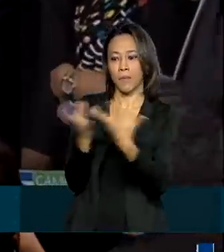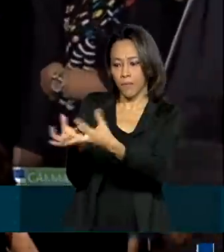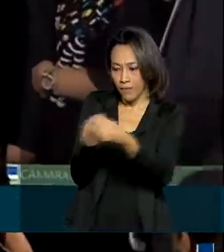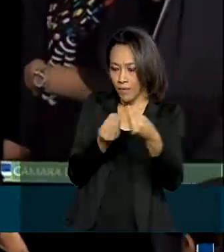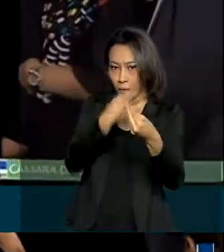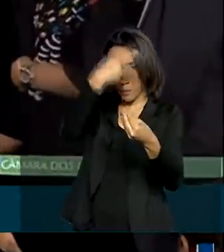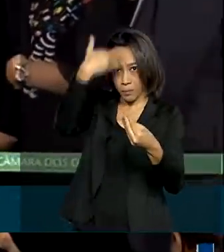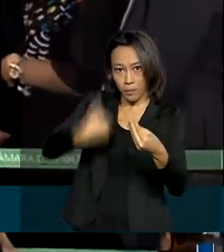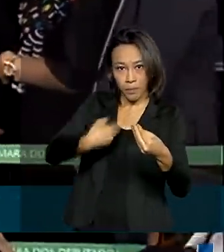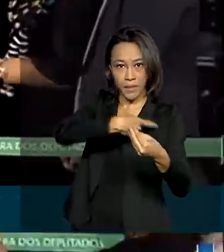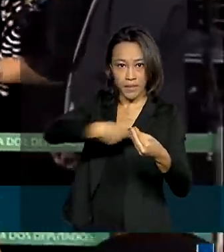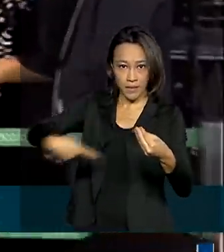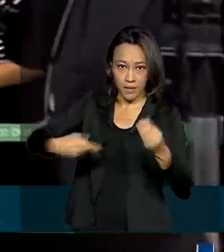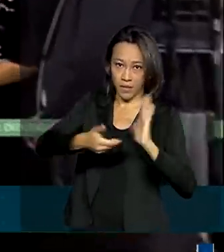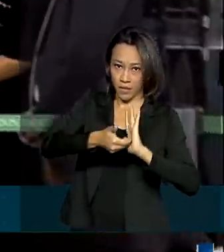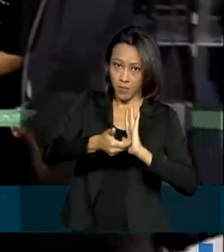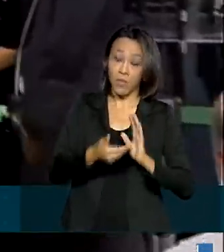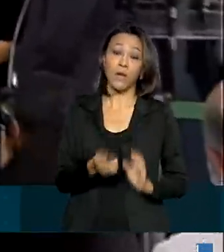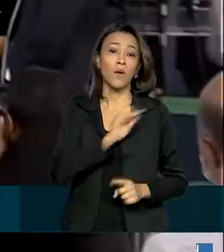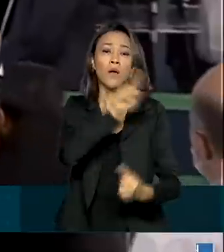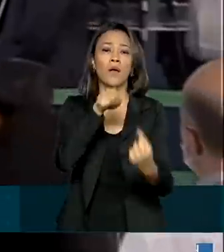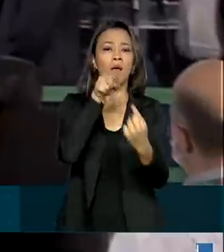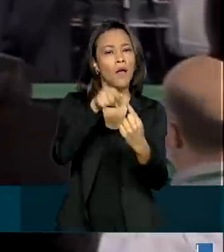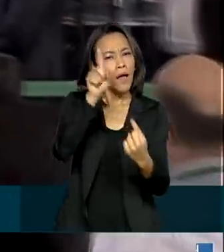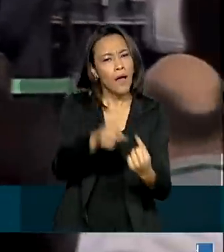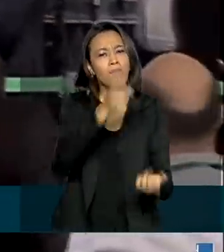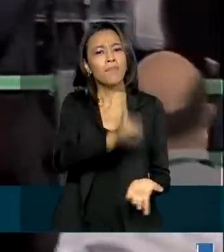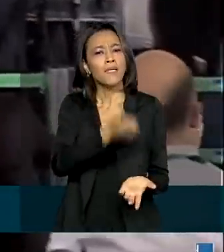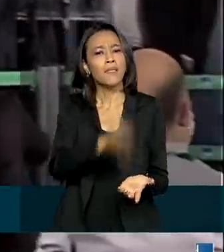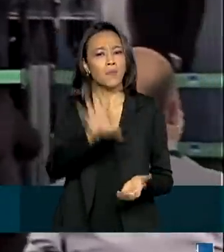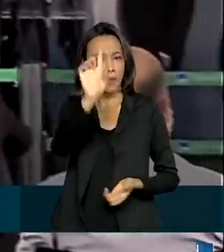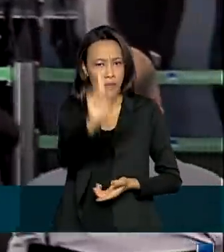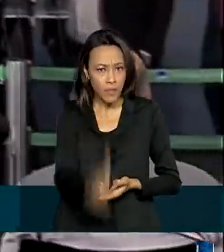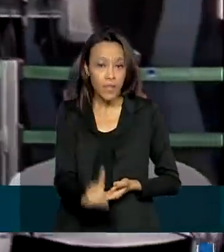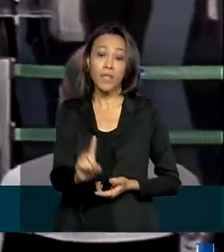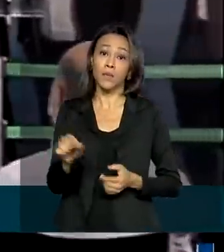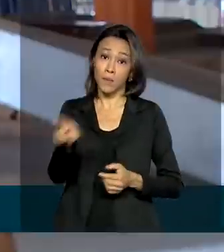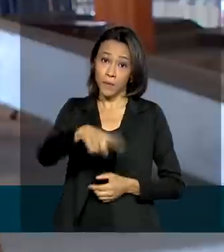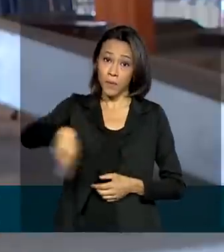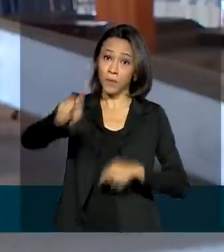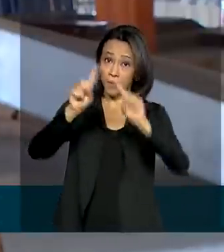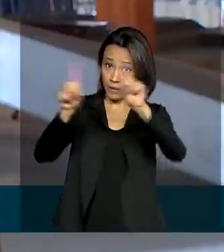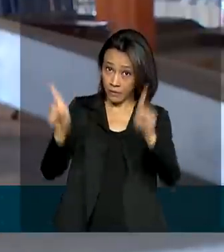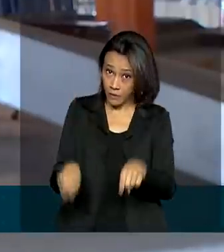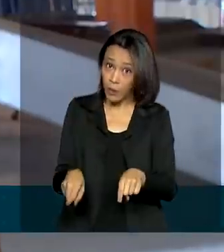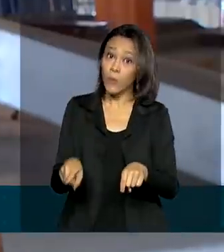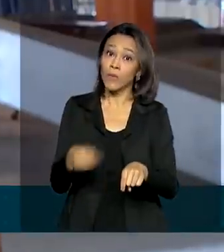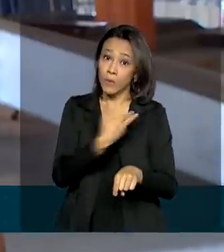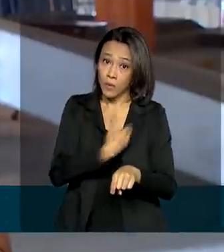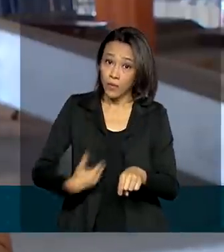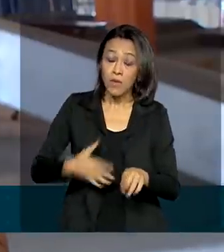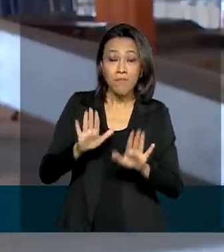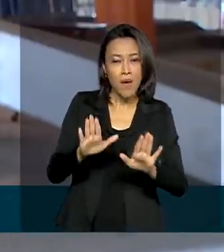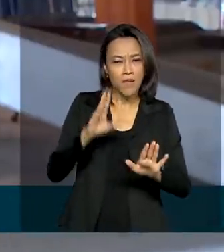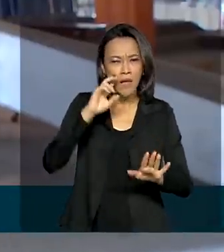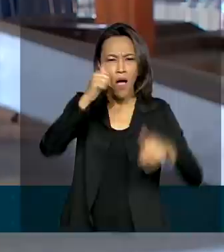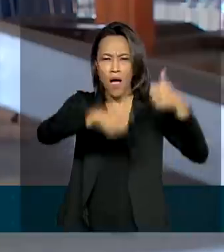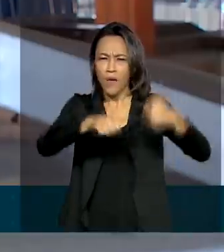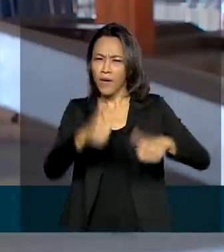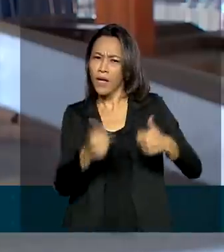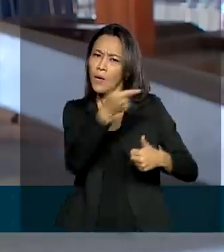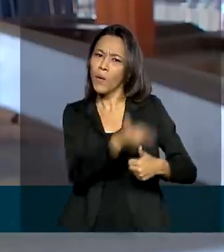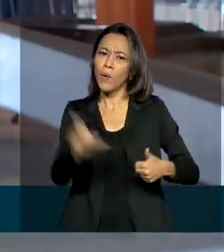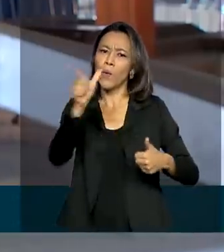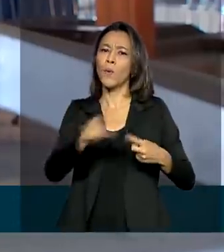Maia. A ideia é preservar ali os direitos dos servidores que já estão em exercício, mas rever algumas regras para quem ainda vai